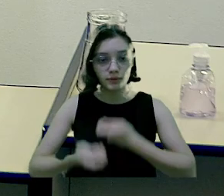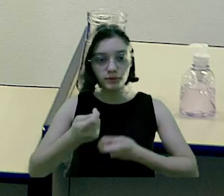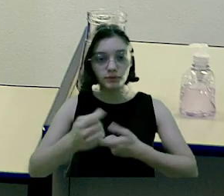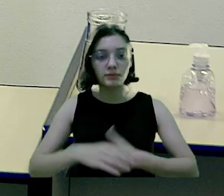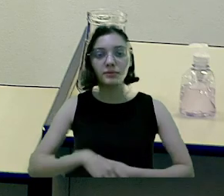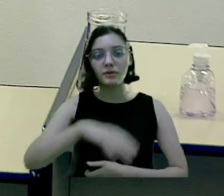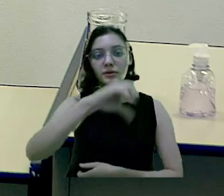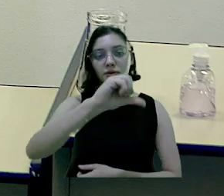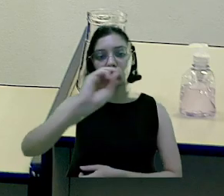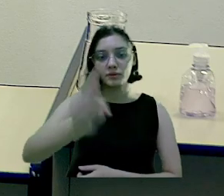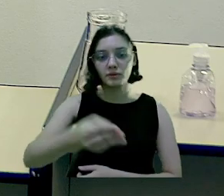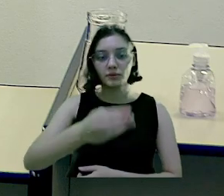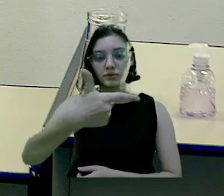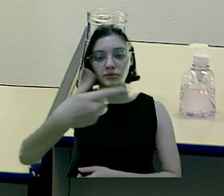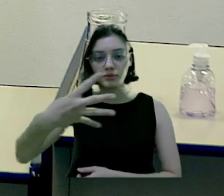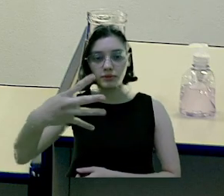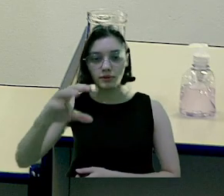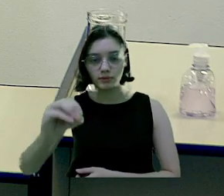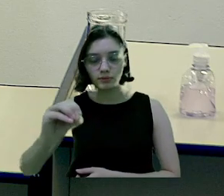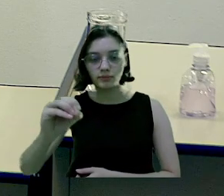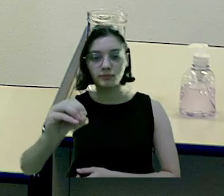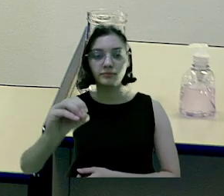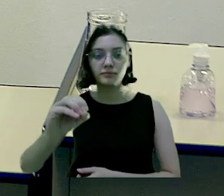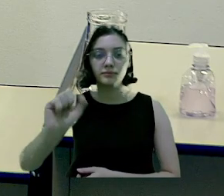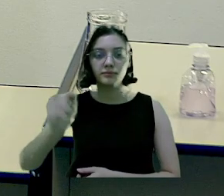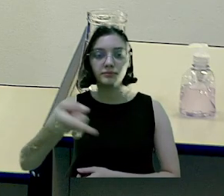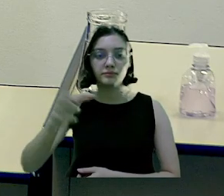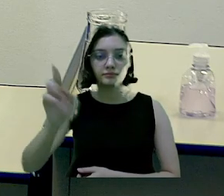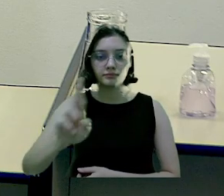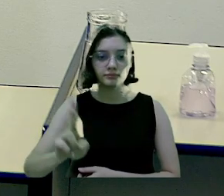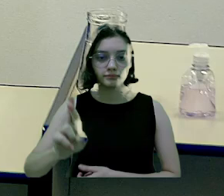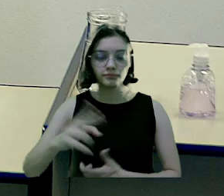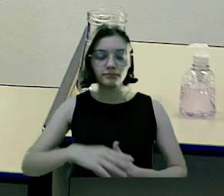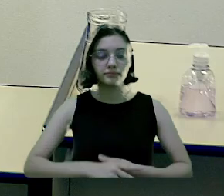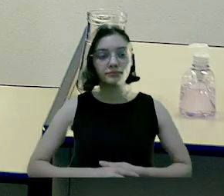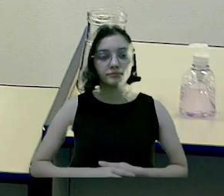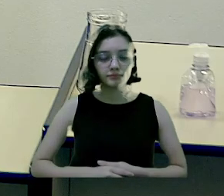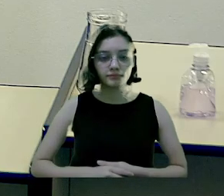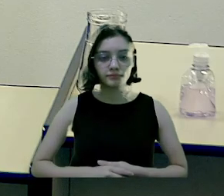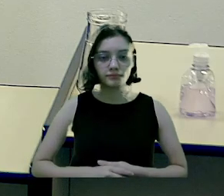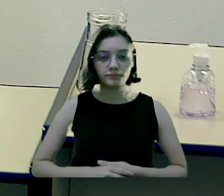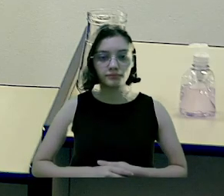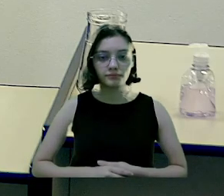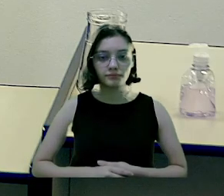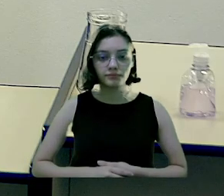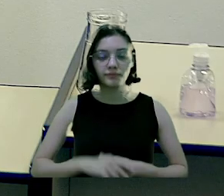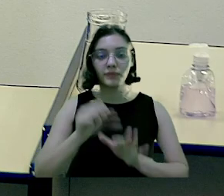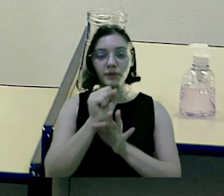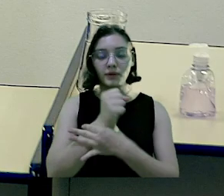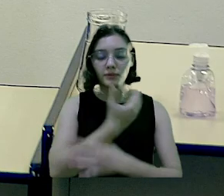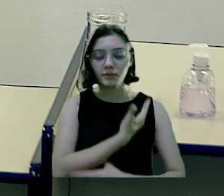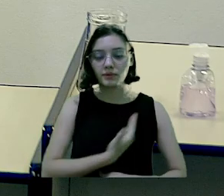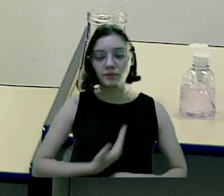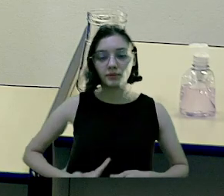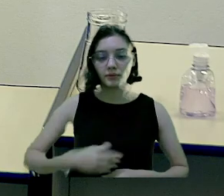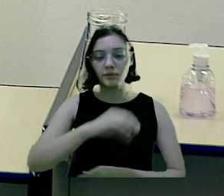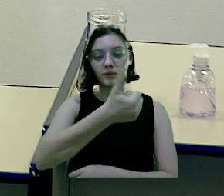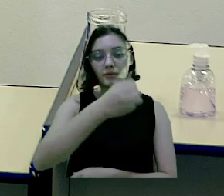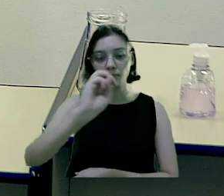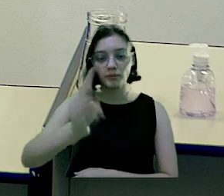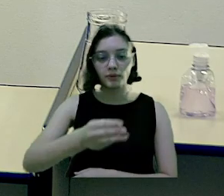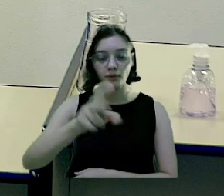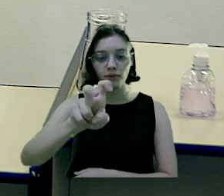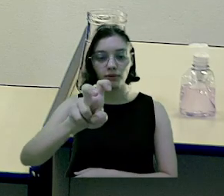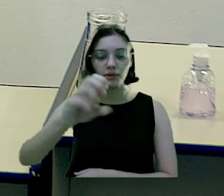Administração, R$.240.000,00, R 1.688,43,00. Segurança pública,